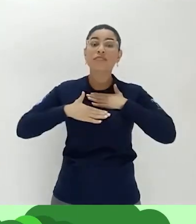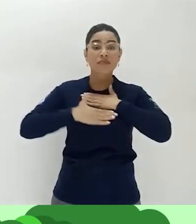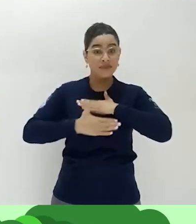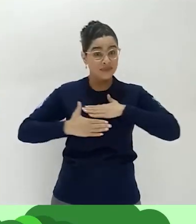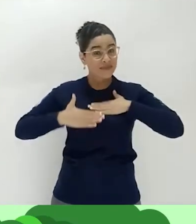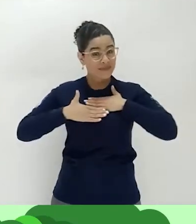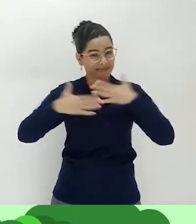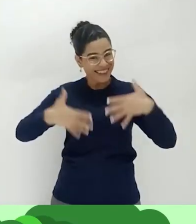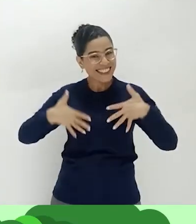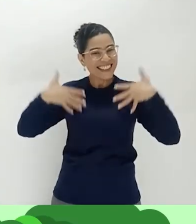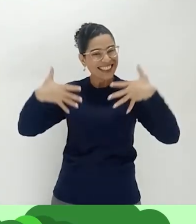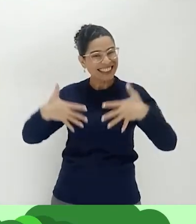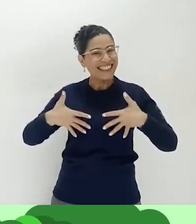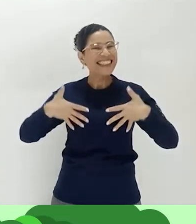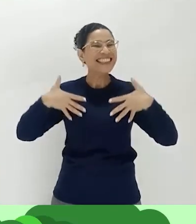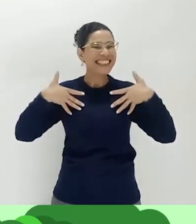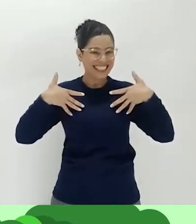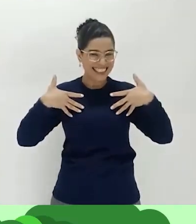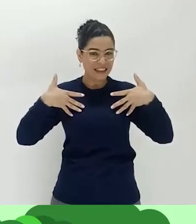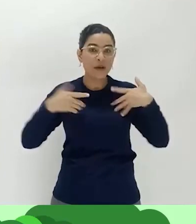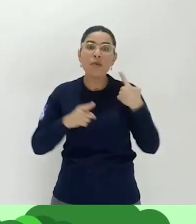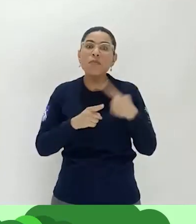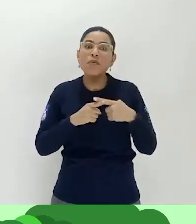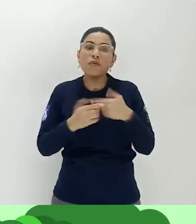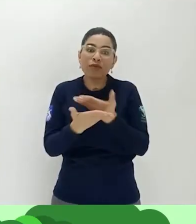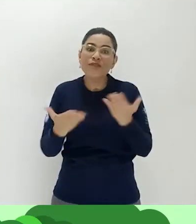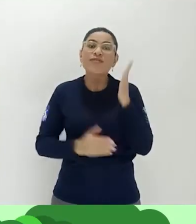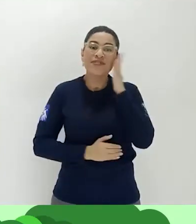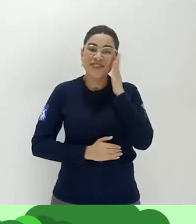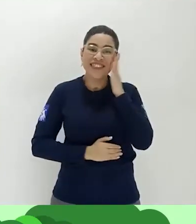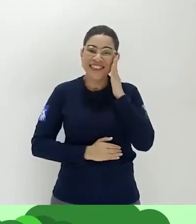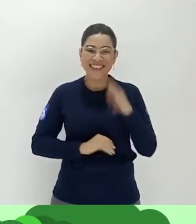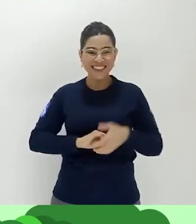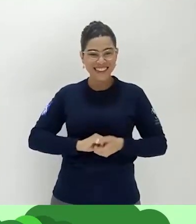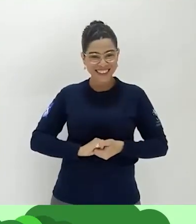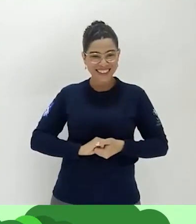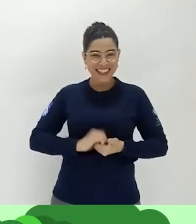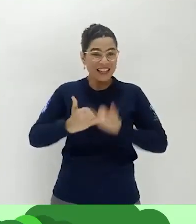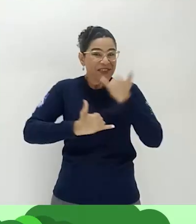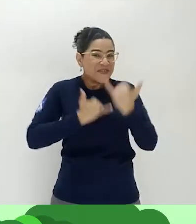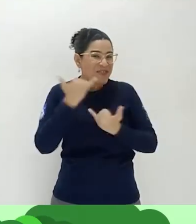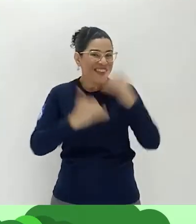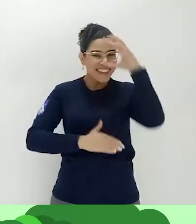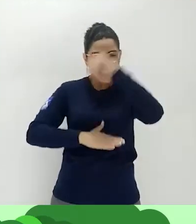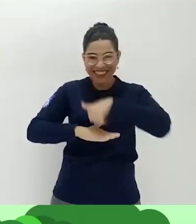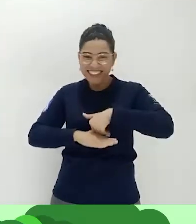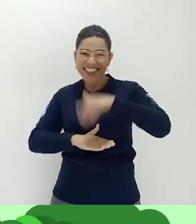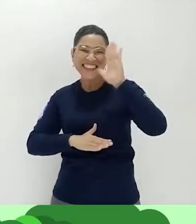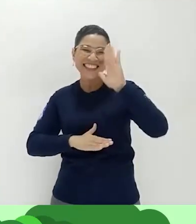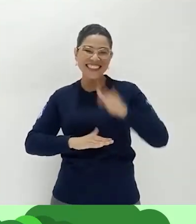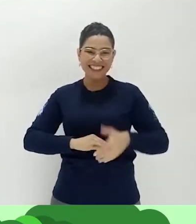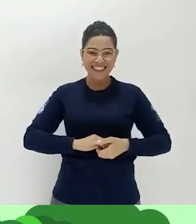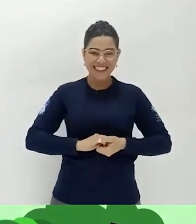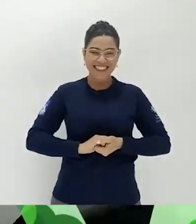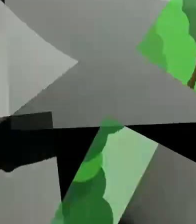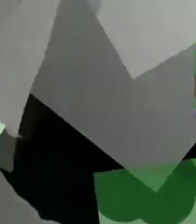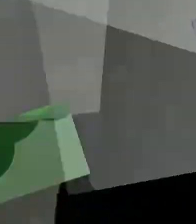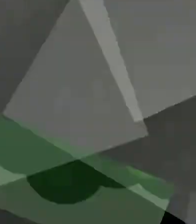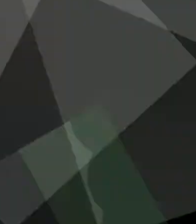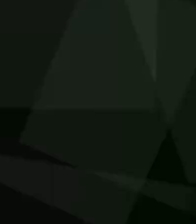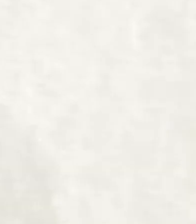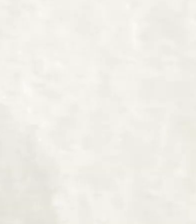gostado e se divertido muito. Porque vocês já sabem, não é mesmo? É brincando que se aprende.